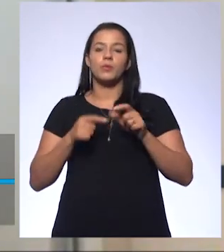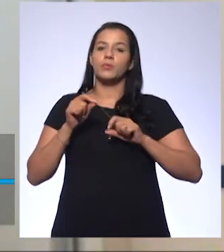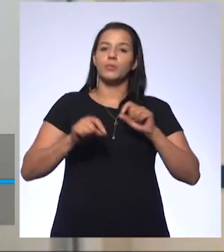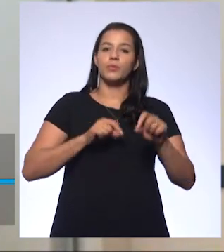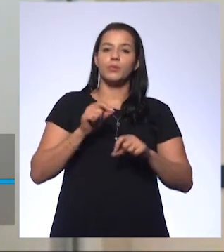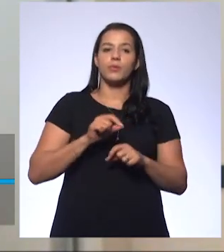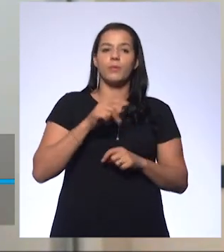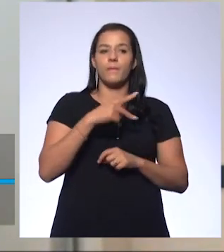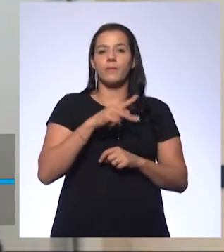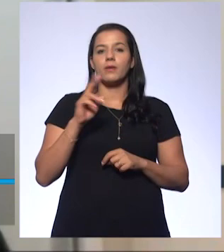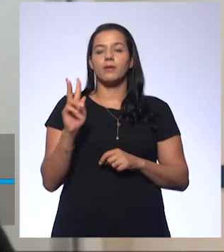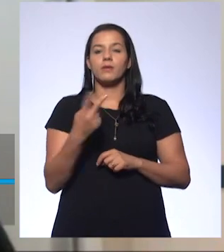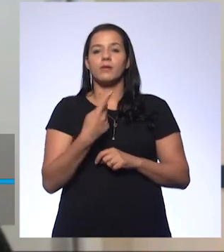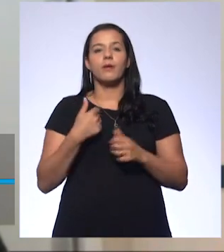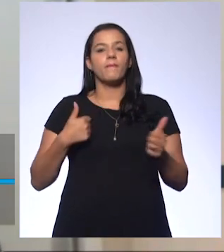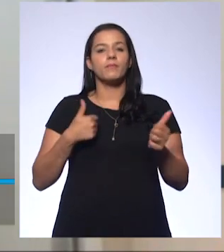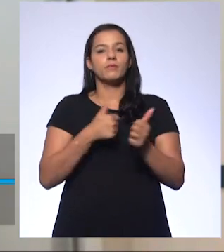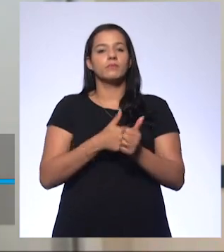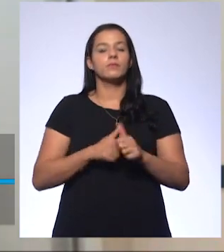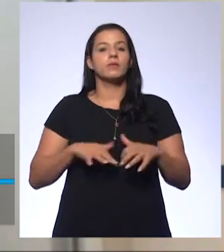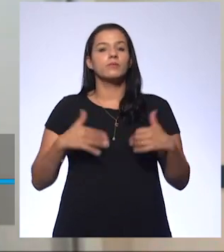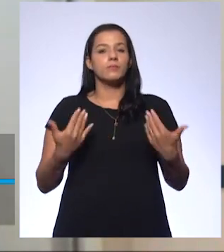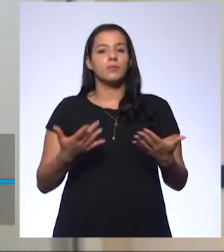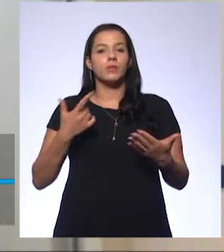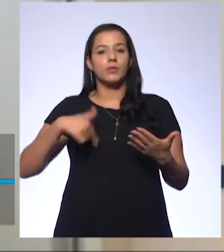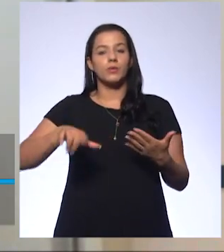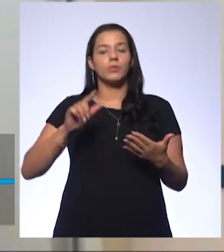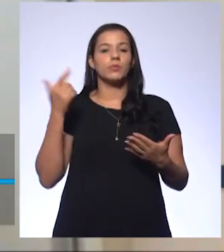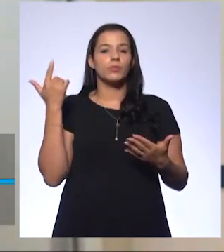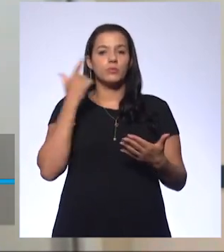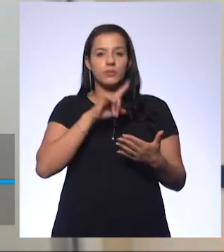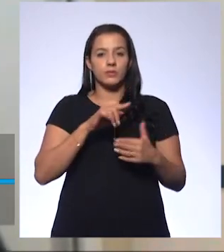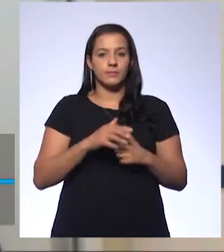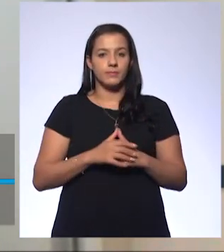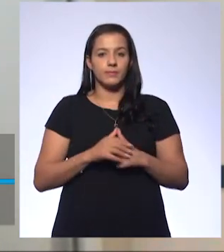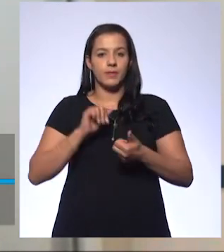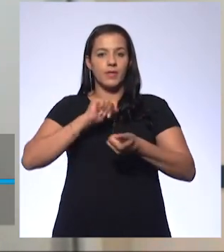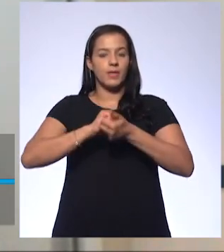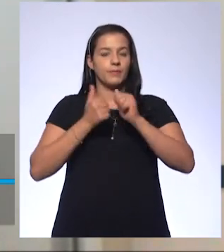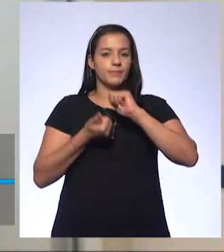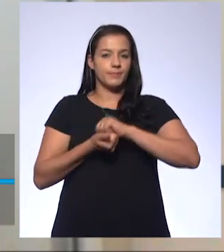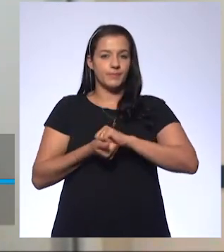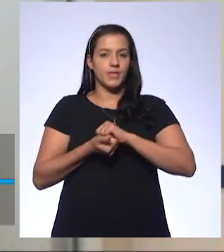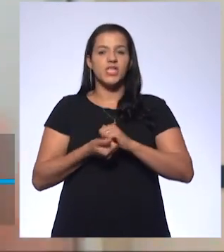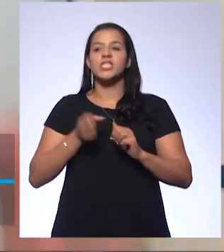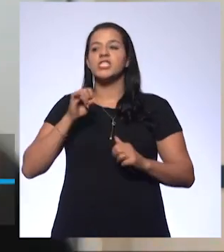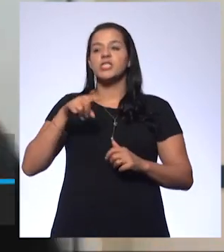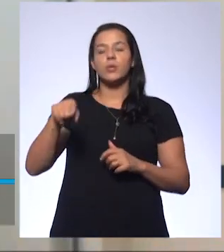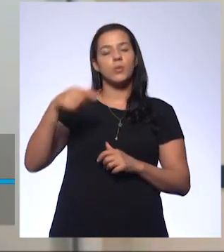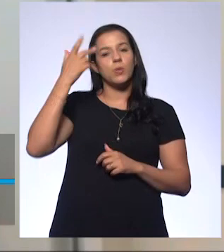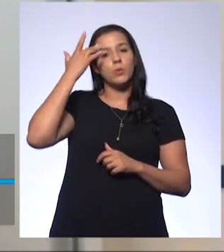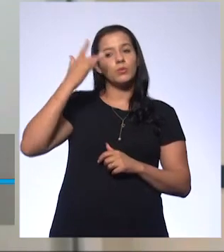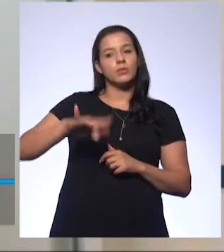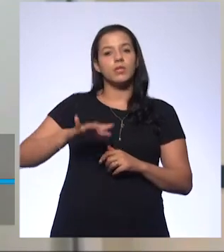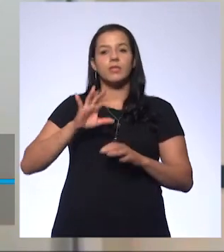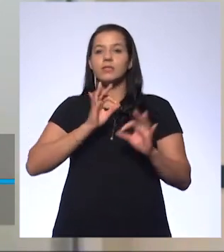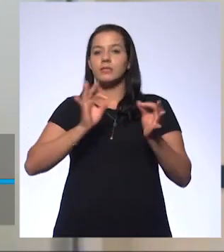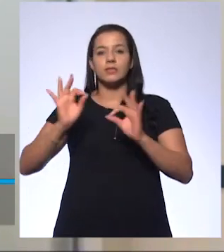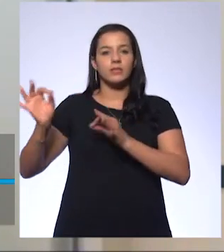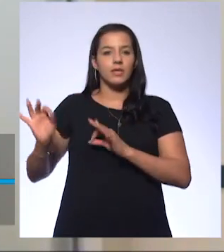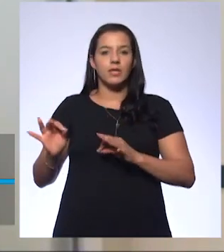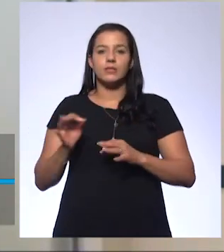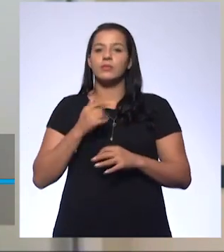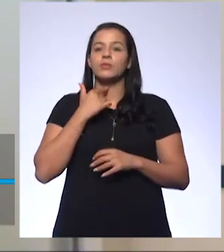que é o pH aproximado para eu conseguir adequar. Se eu não tenho ideia nenhuma de quem está ali, eu vou testando esses